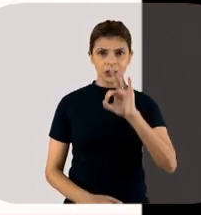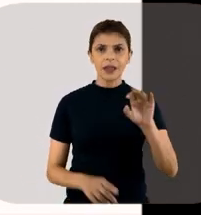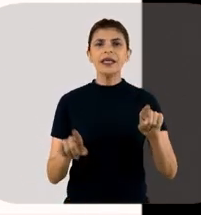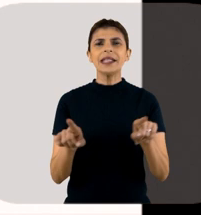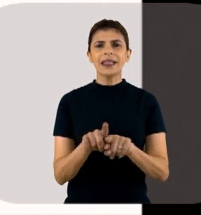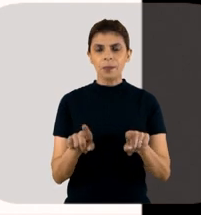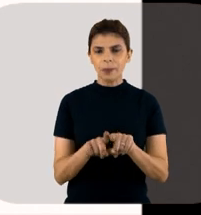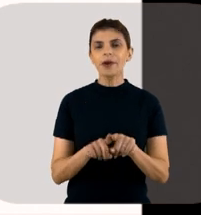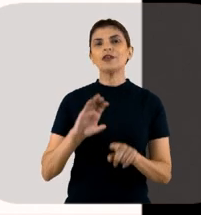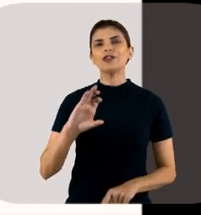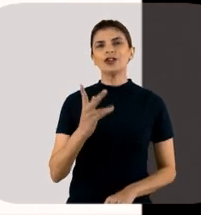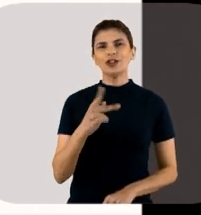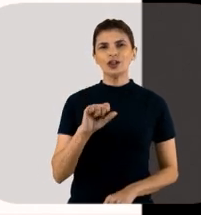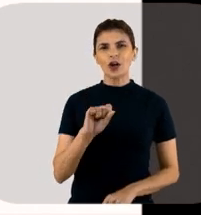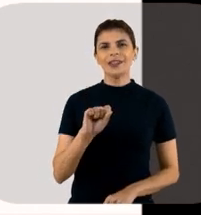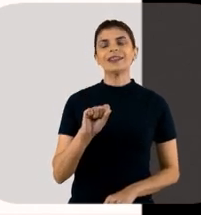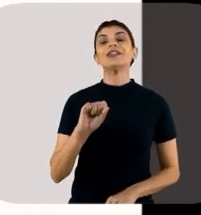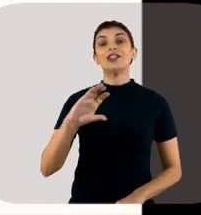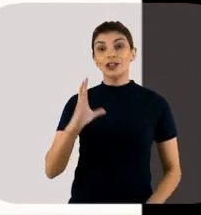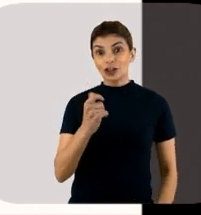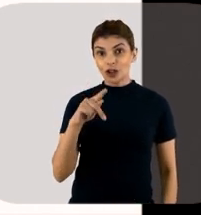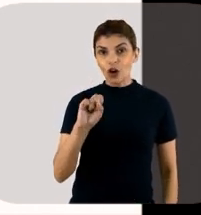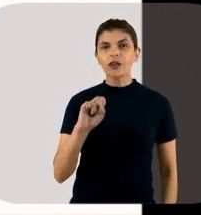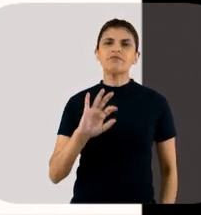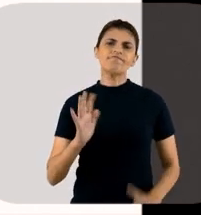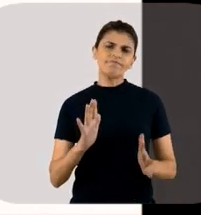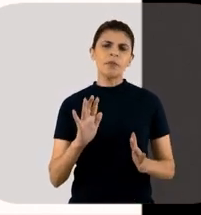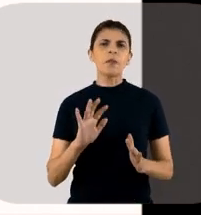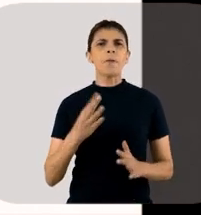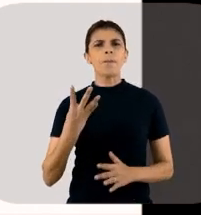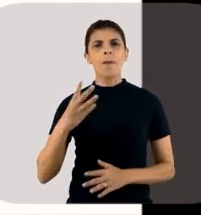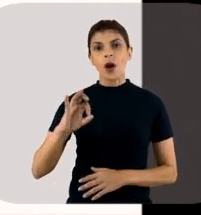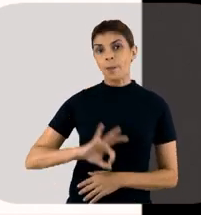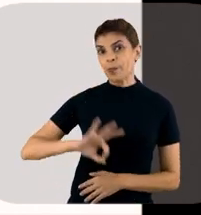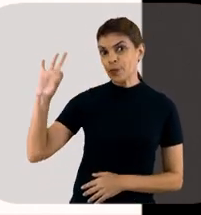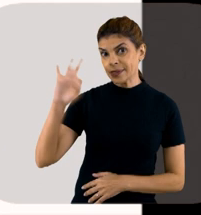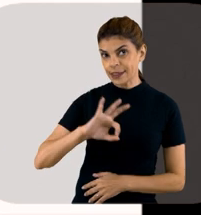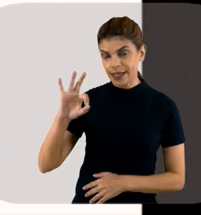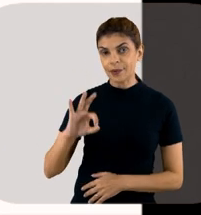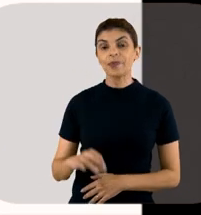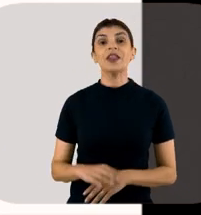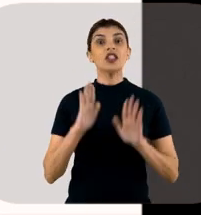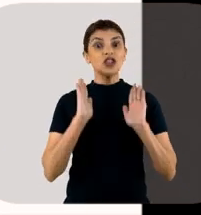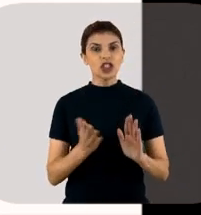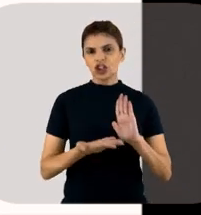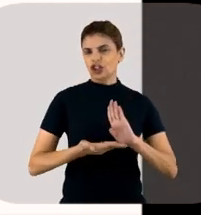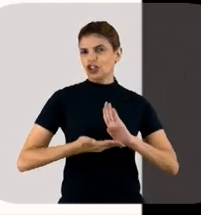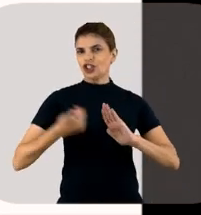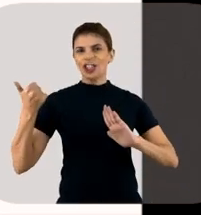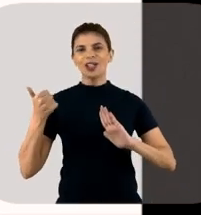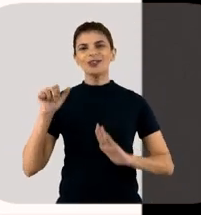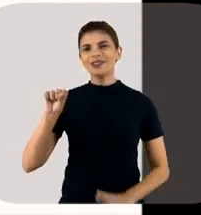choque séptico, uma taxa de mortalidade em torno de 40%. Vejam que hoje, depois da sepsis 3,